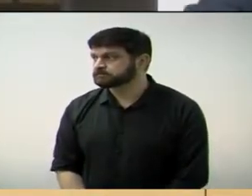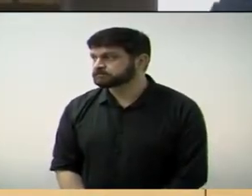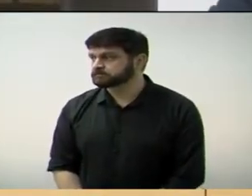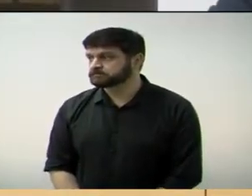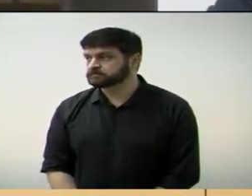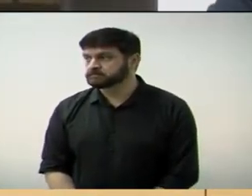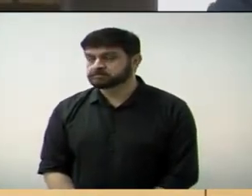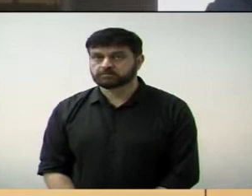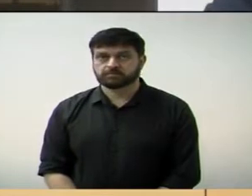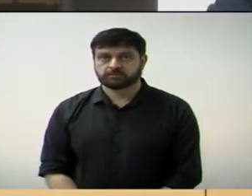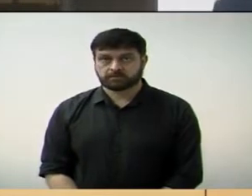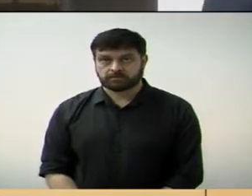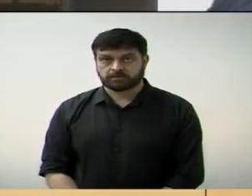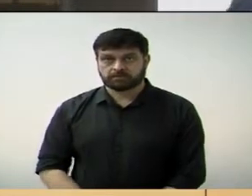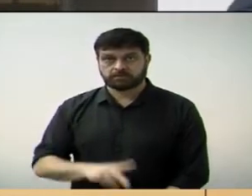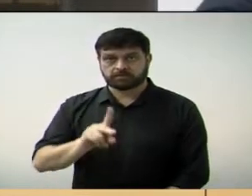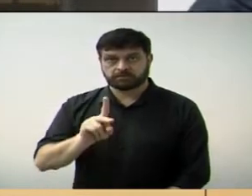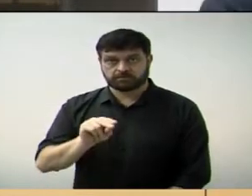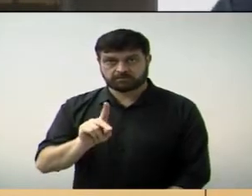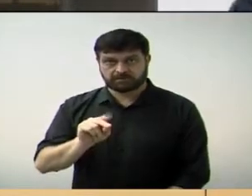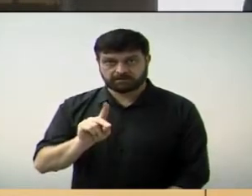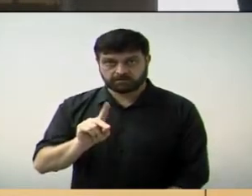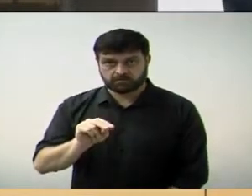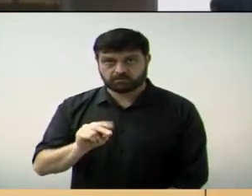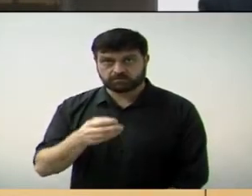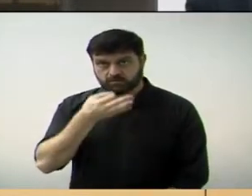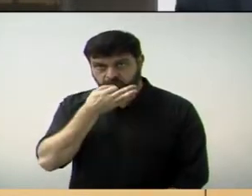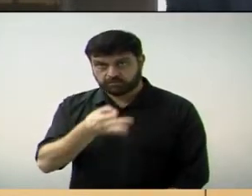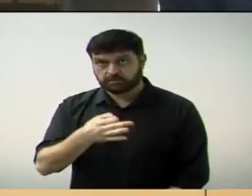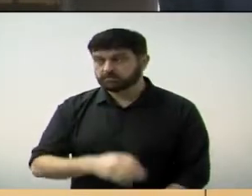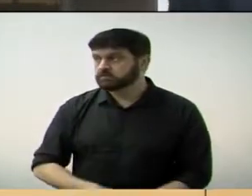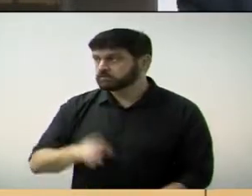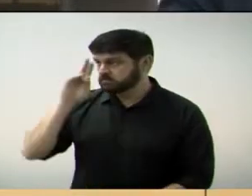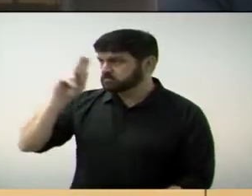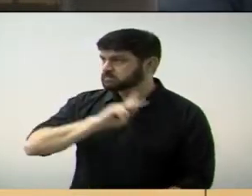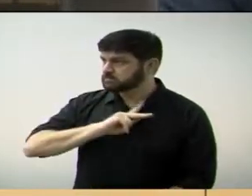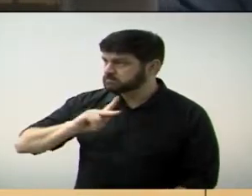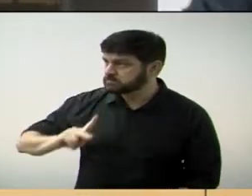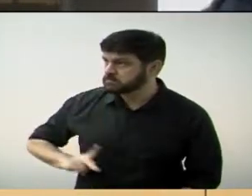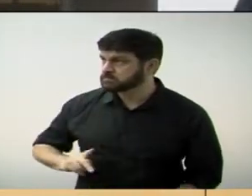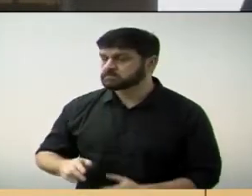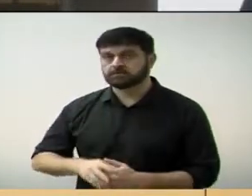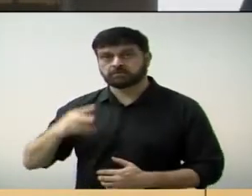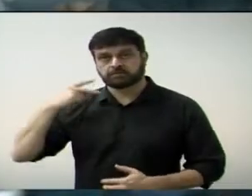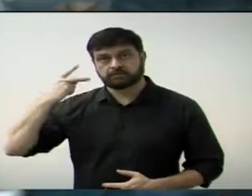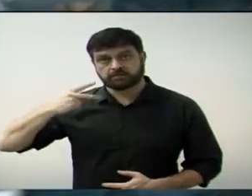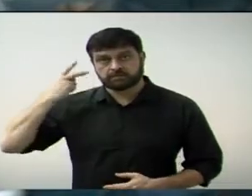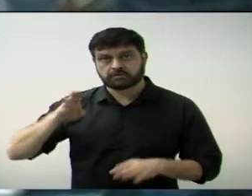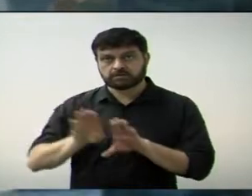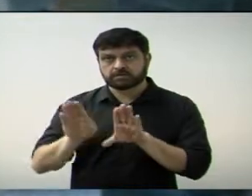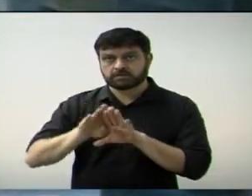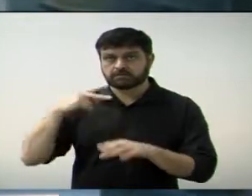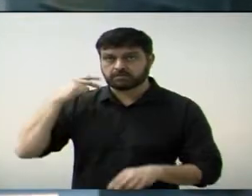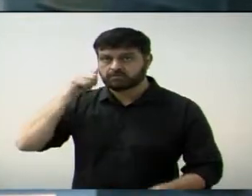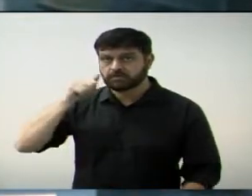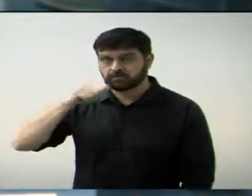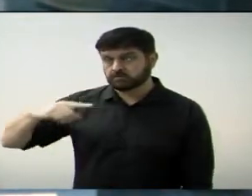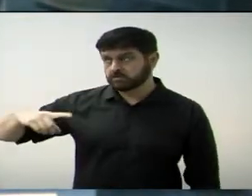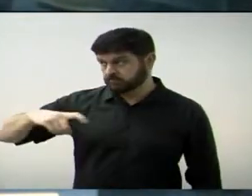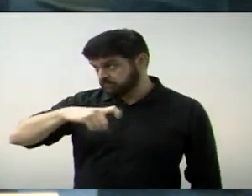com a palavra o vereador Kiko Meschiati. Senhor presidente, vereadores, vereadora Fábia,